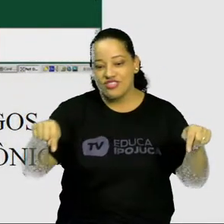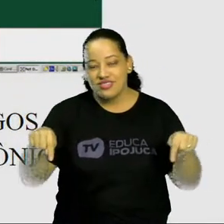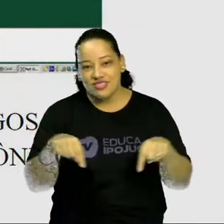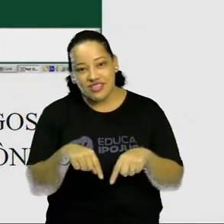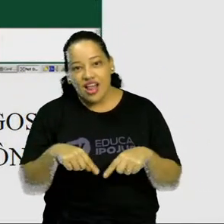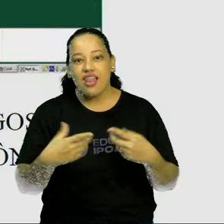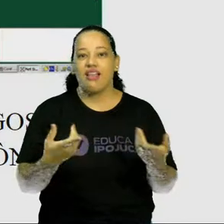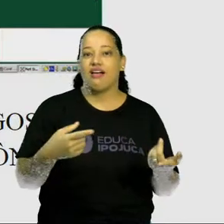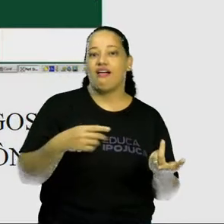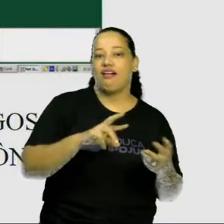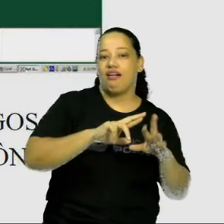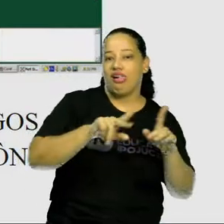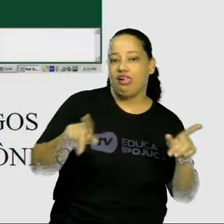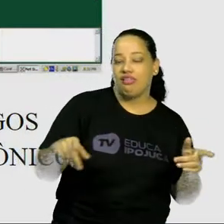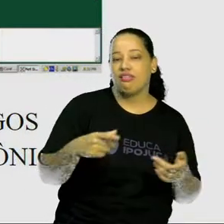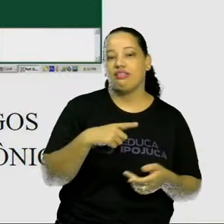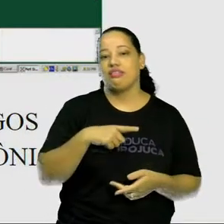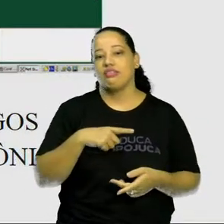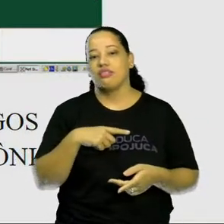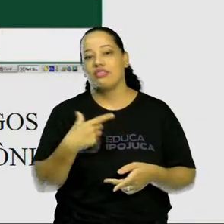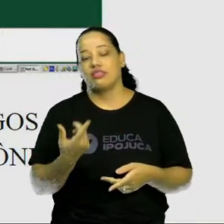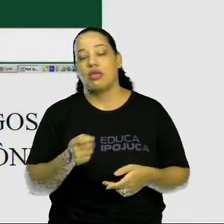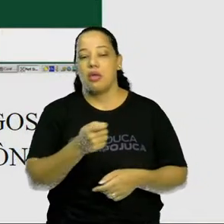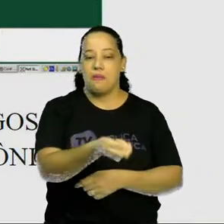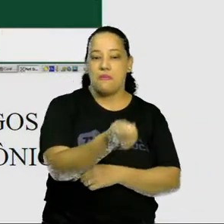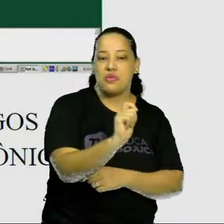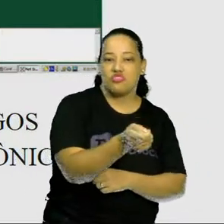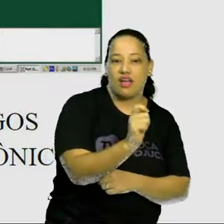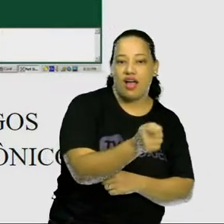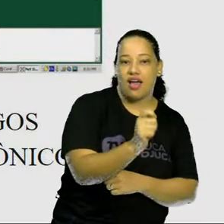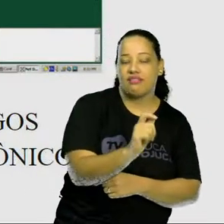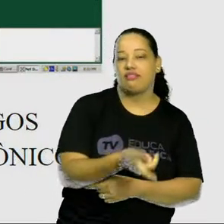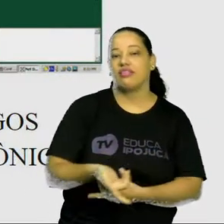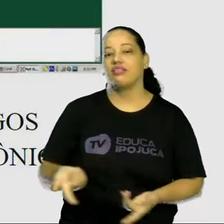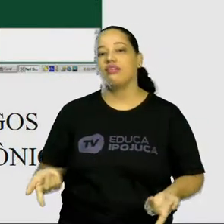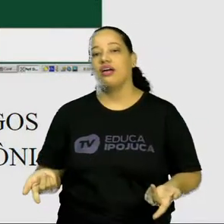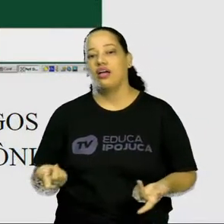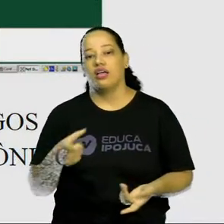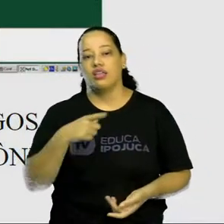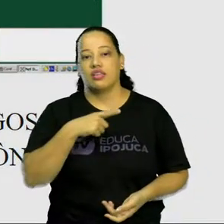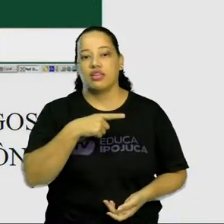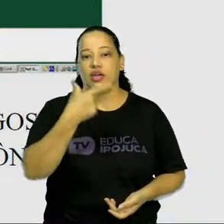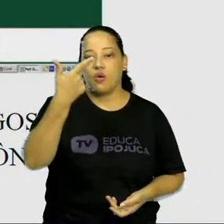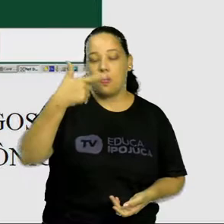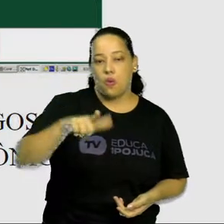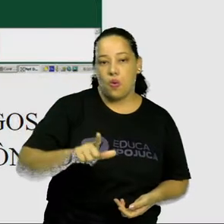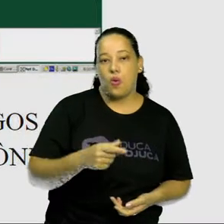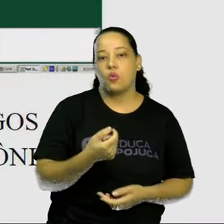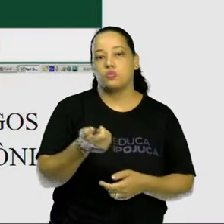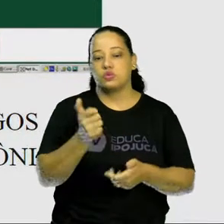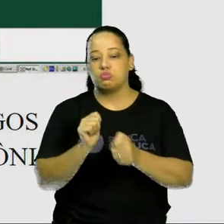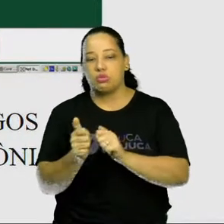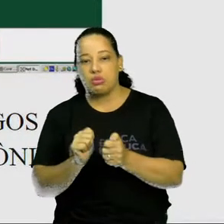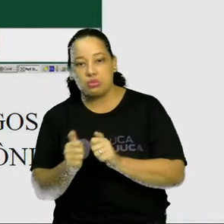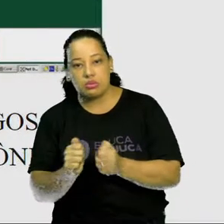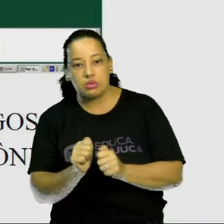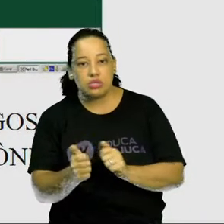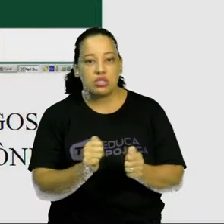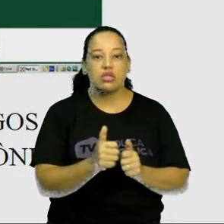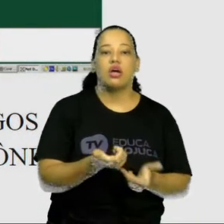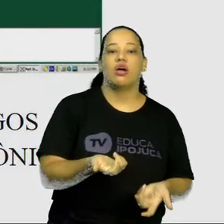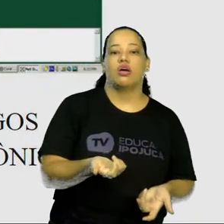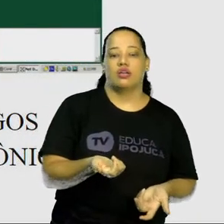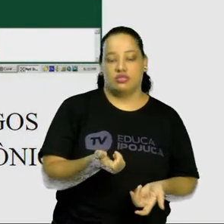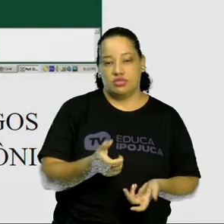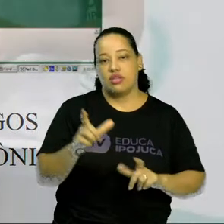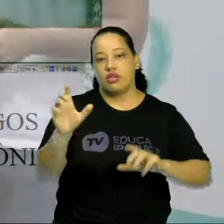os jogos populares, tem aqui a pescaria, como vocês estão vendo, e os jogos eletrônicos, que é